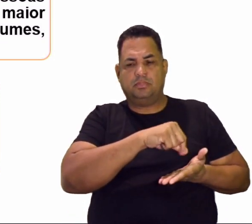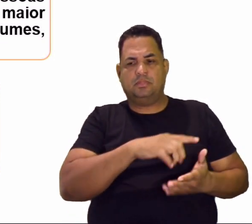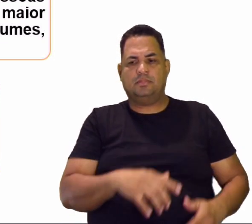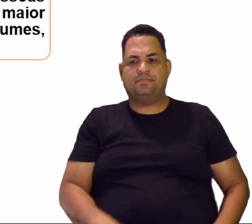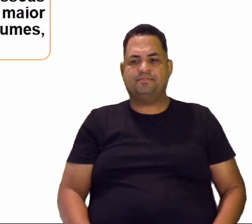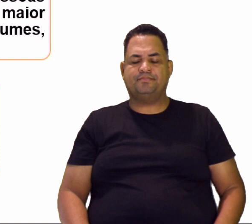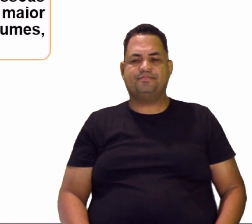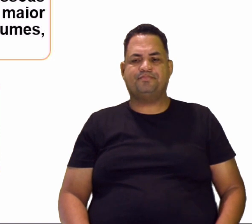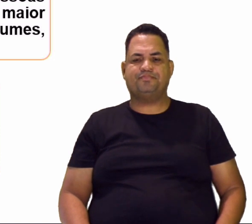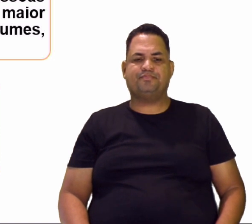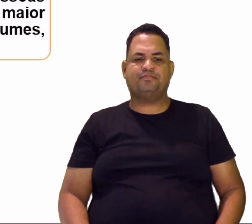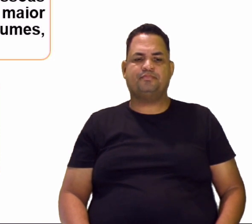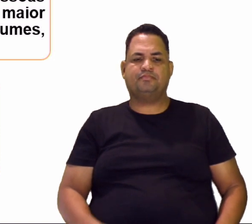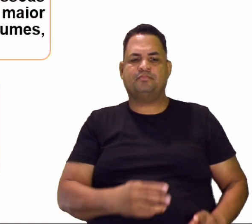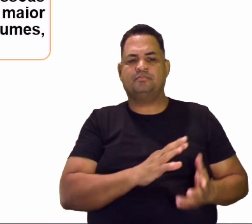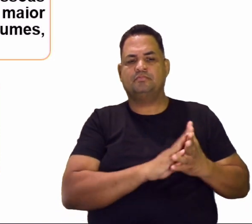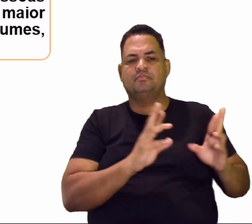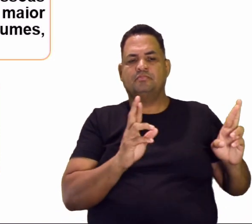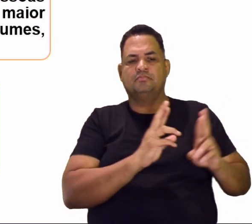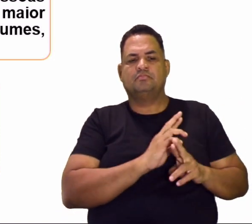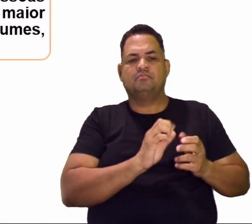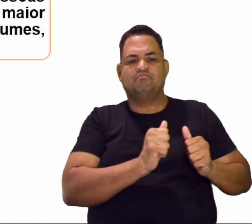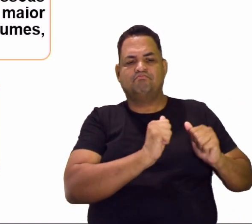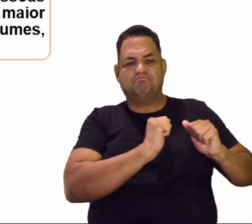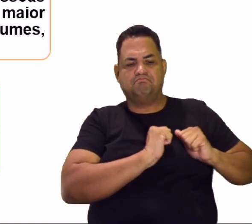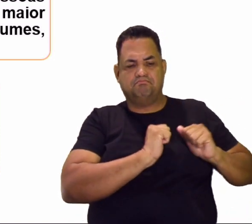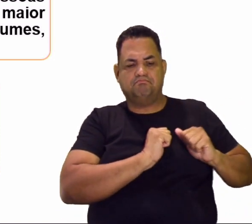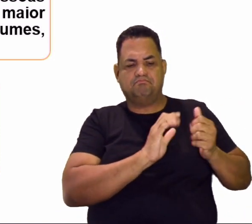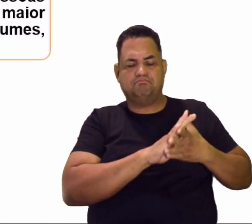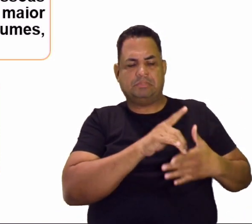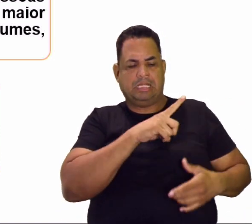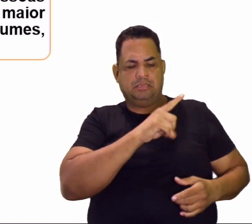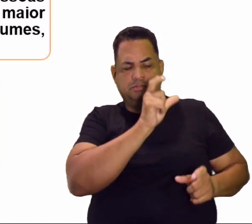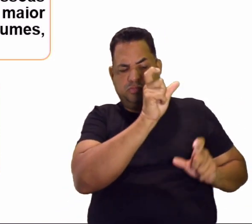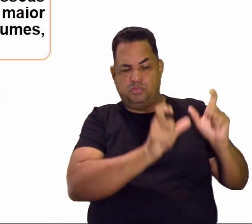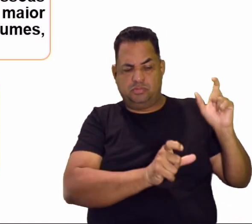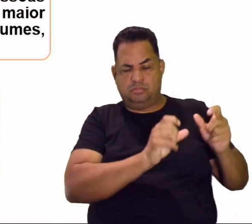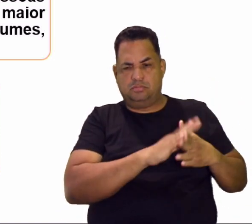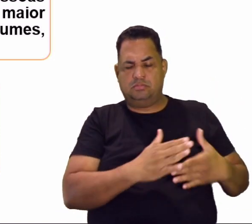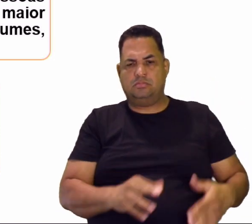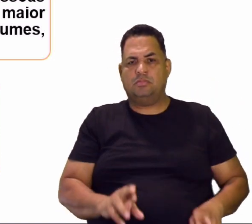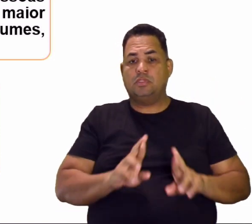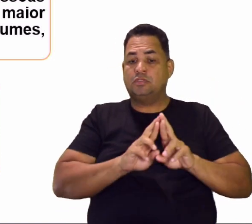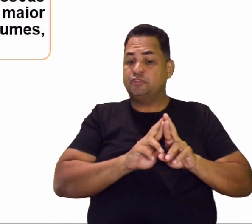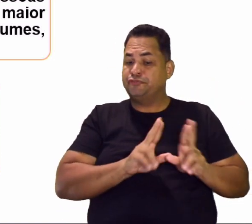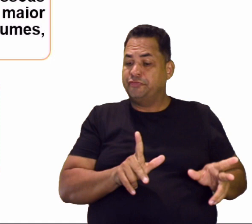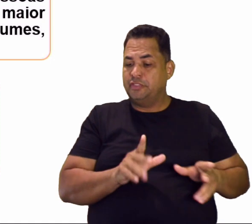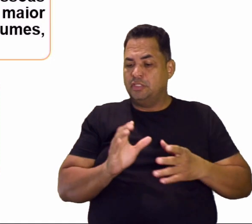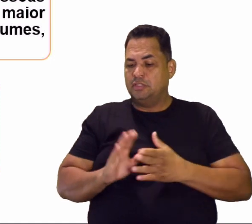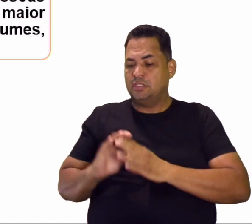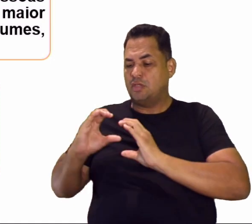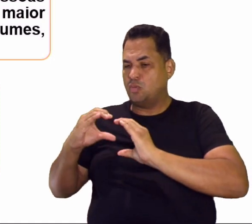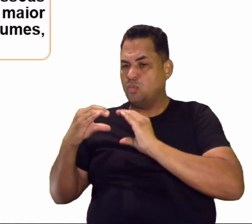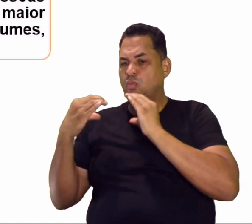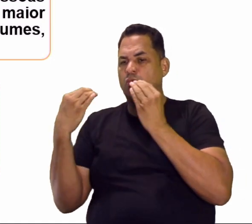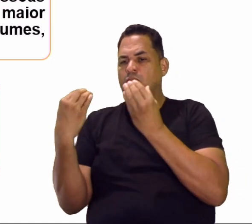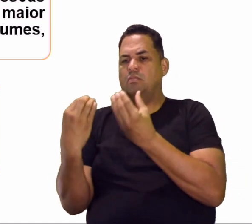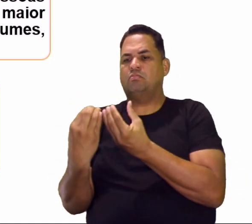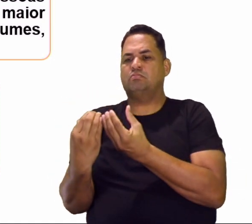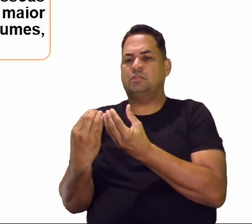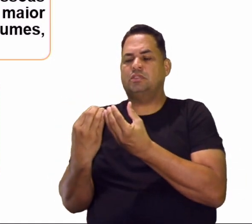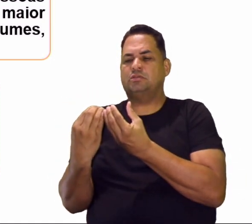Então, as relações são mais impessoais, existe muita individualidade. Diferente da comunidade, né? A comunidade é o oposto,